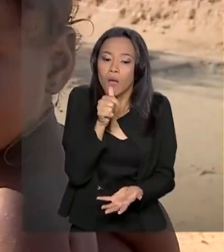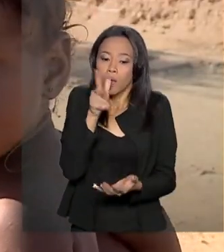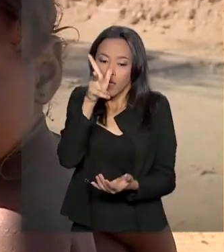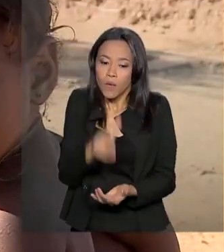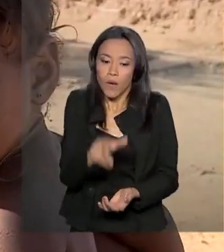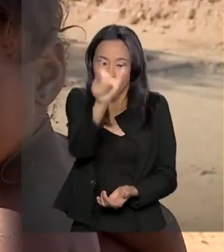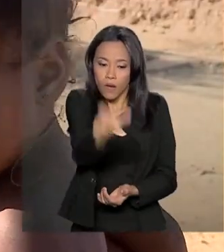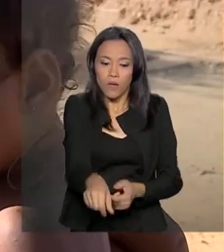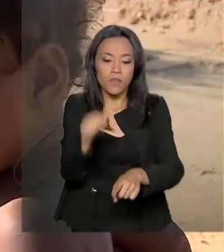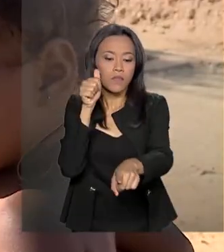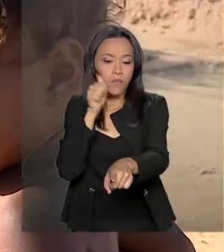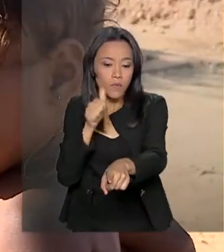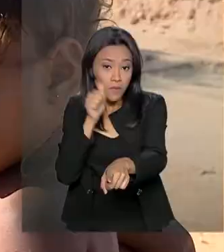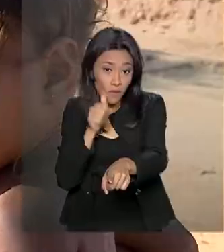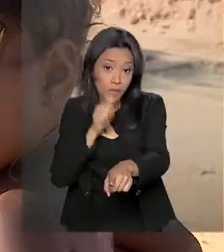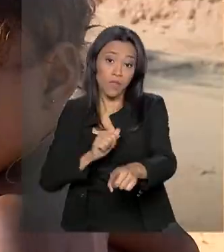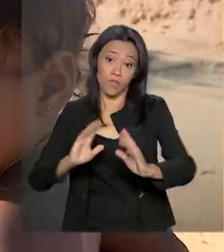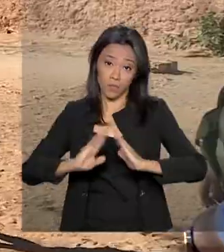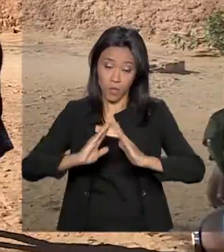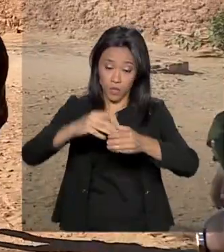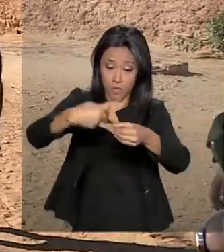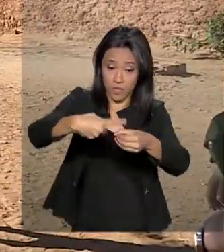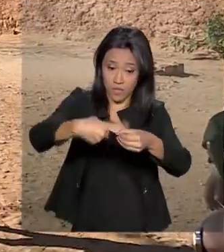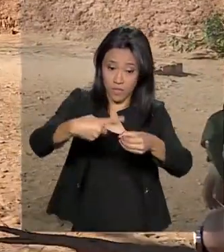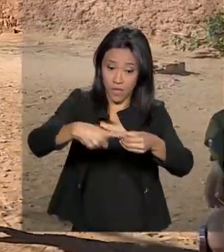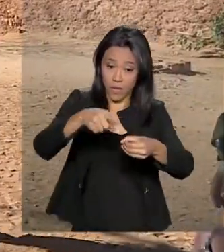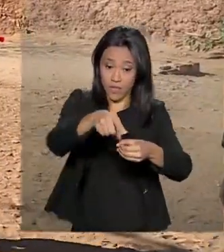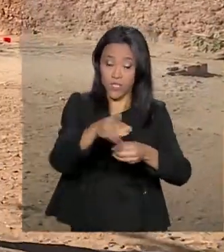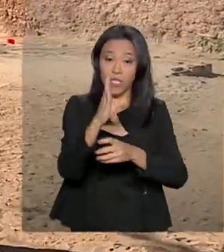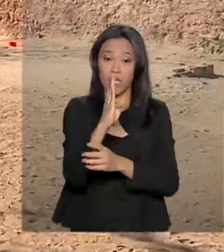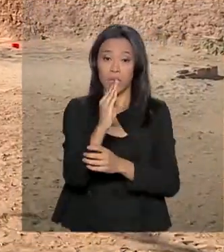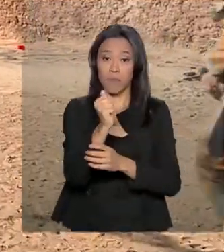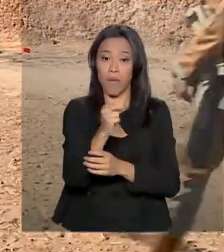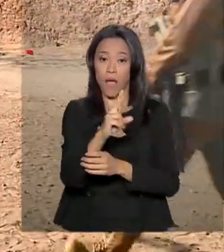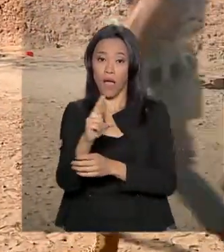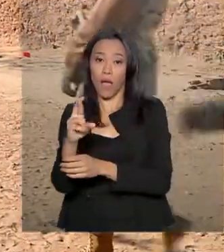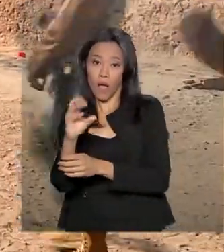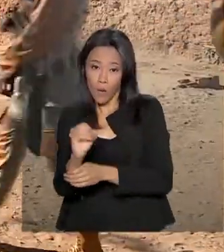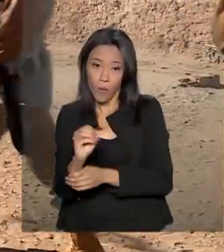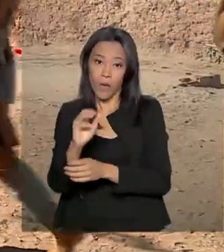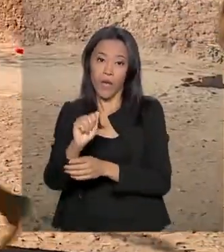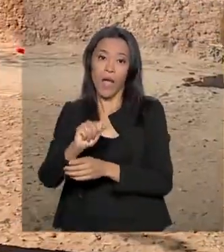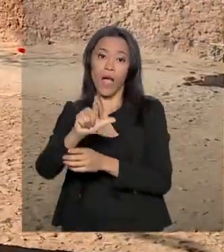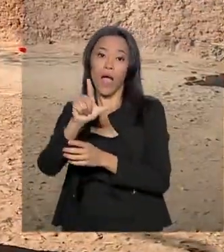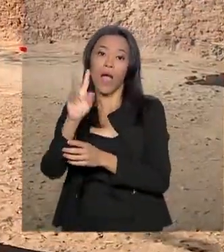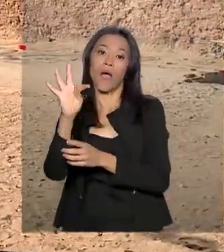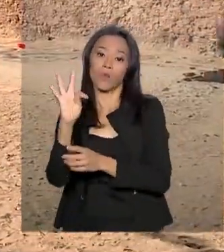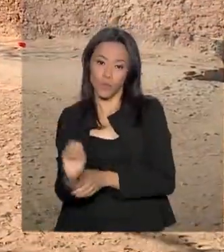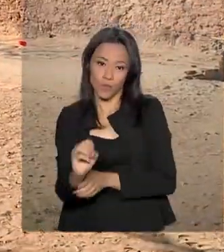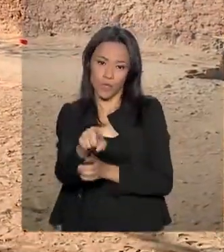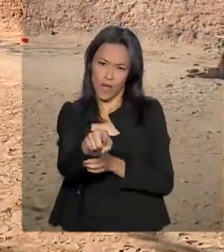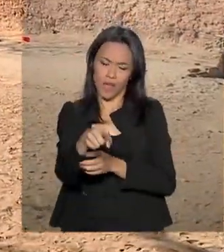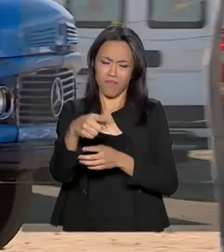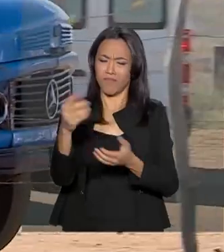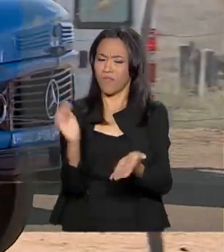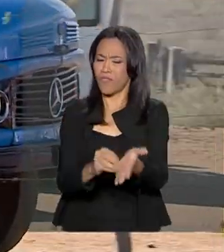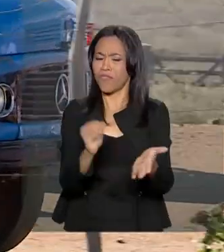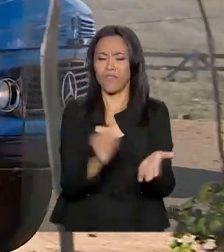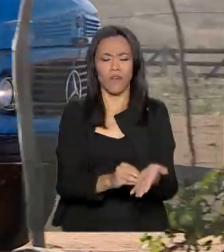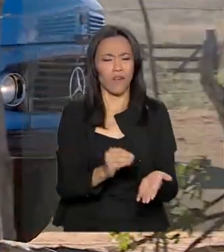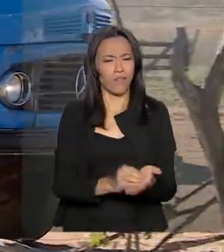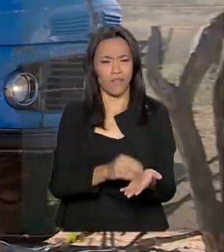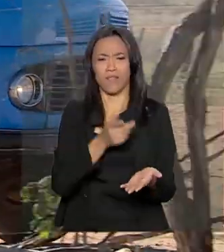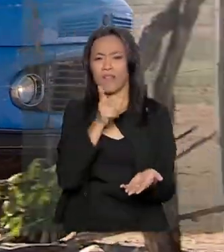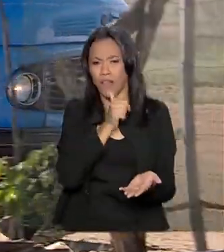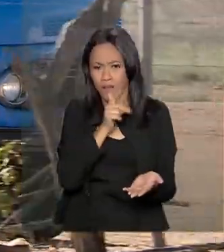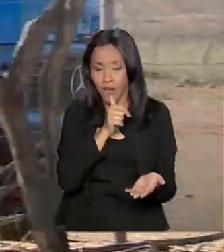a Maura, que mora na pequena comunidade de Barro Alto, em Petrolina, Pernambuco. Faltava água para tudo. As